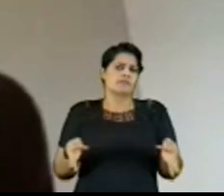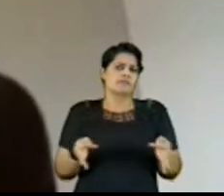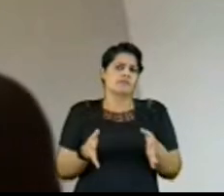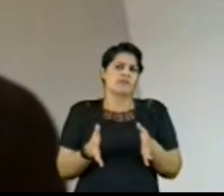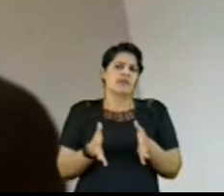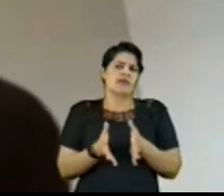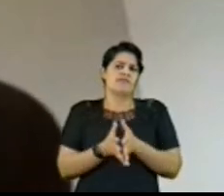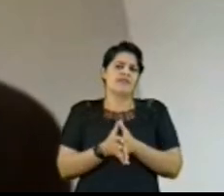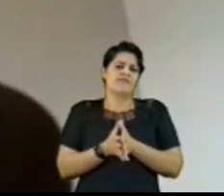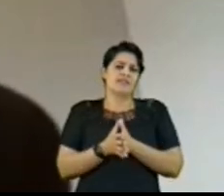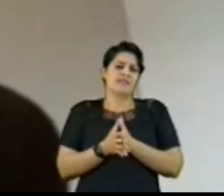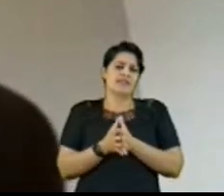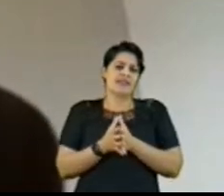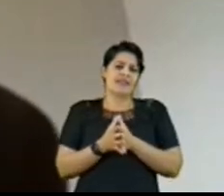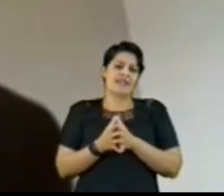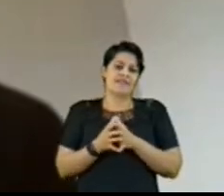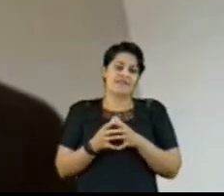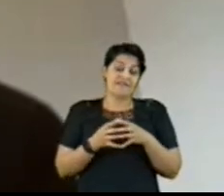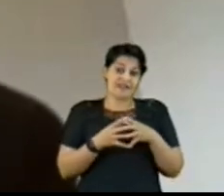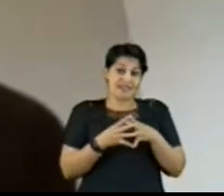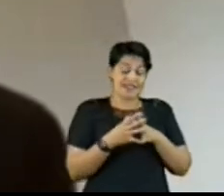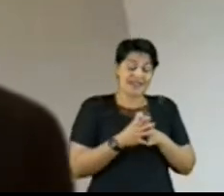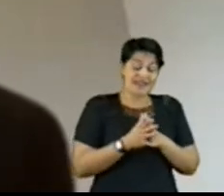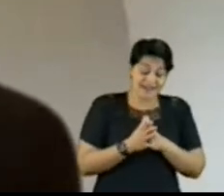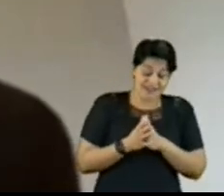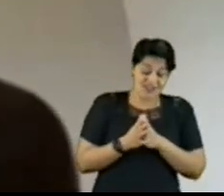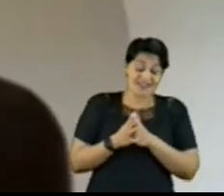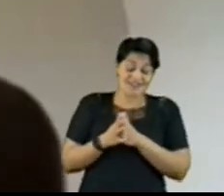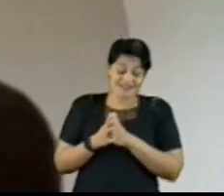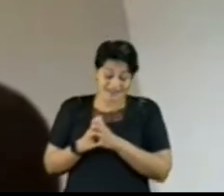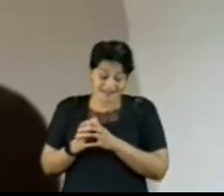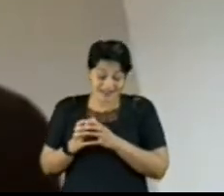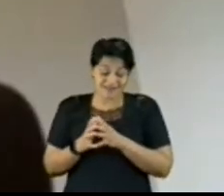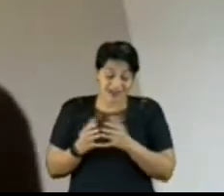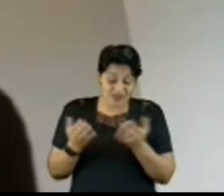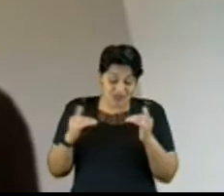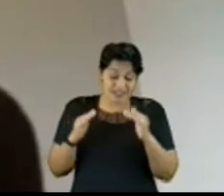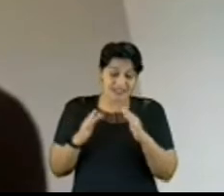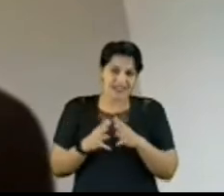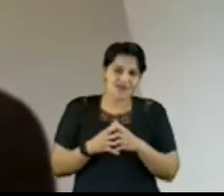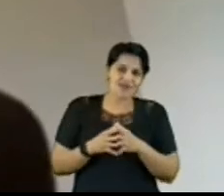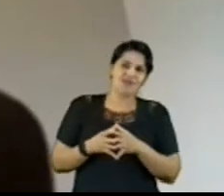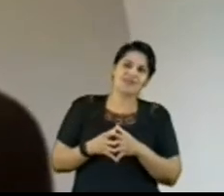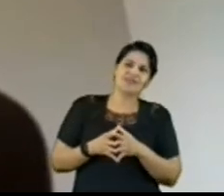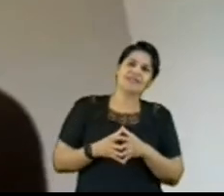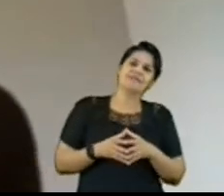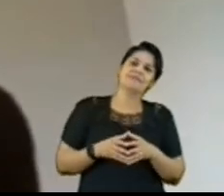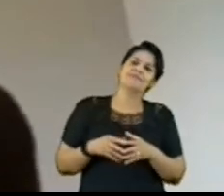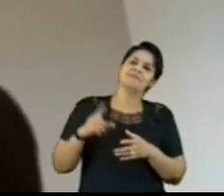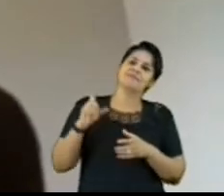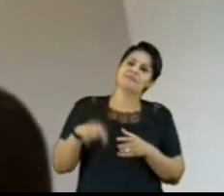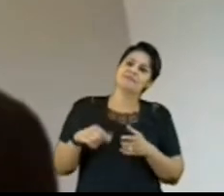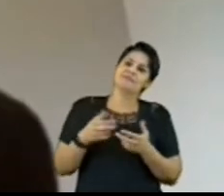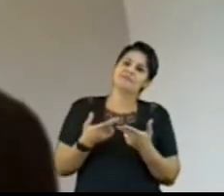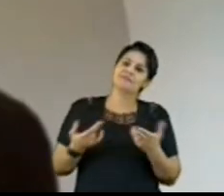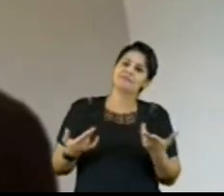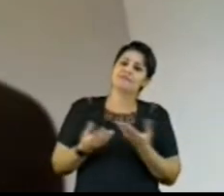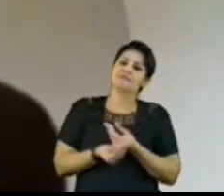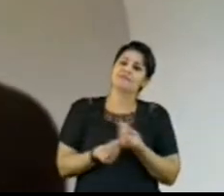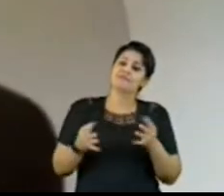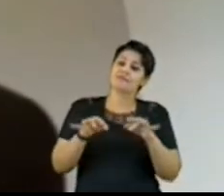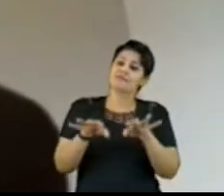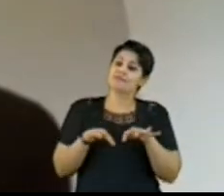para melhor entendimento da motivação das propostas que serão submetidas ao escrutínio deste colegiado.